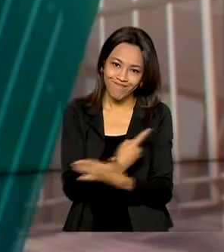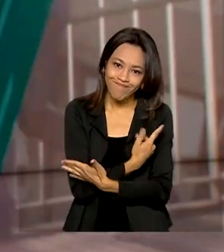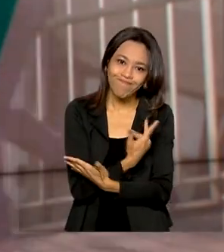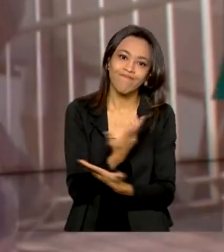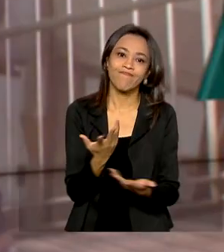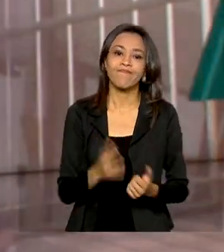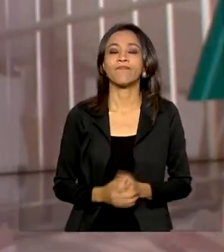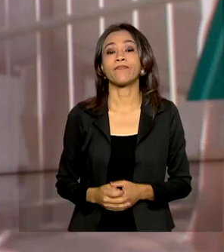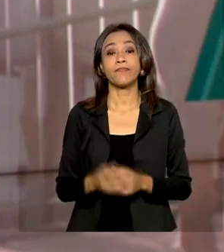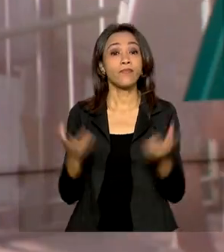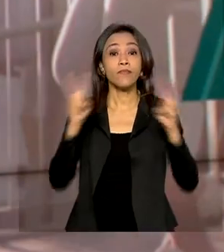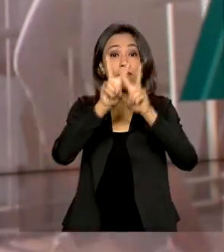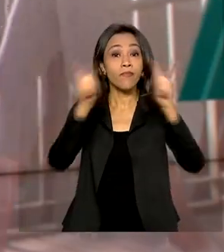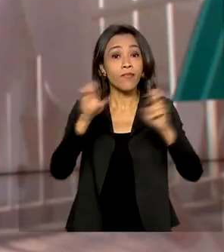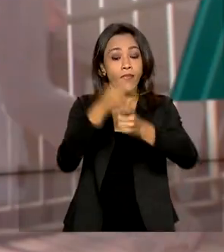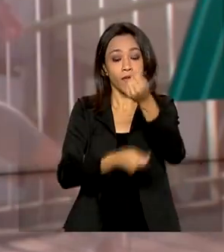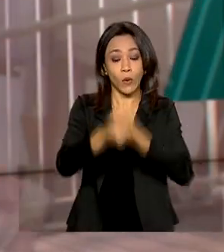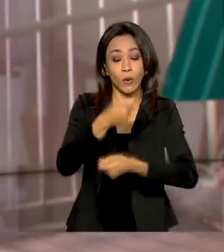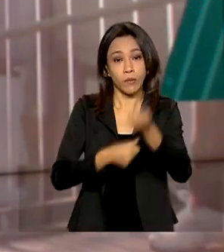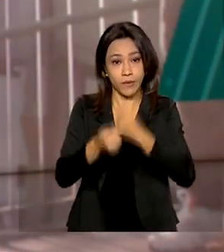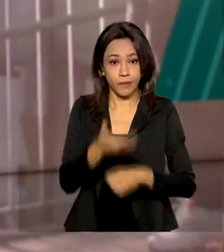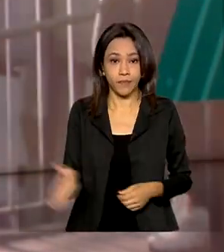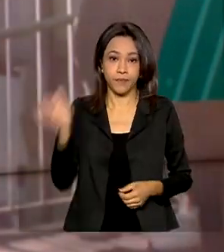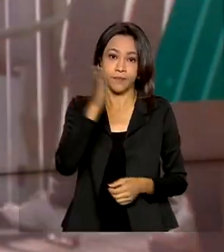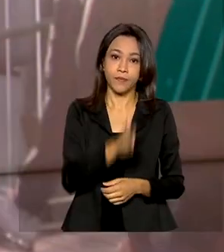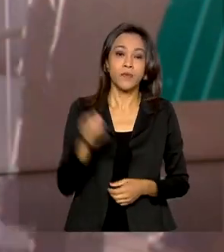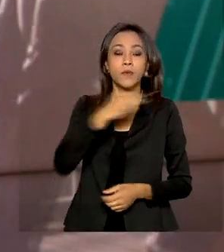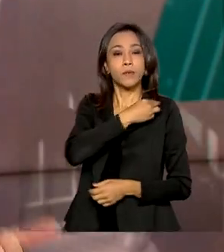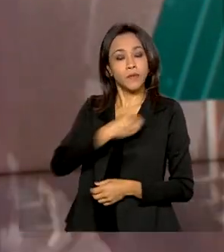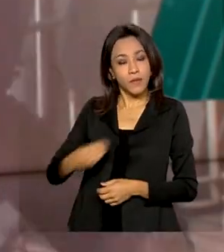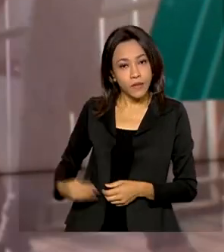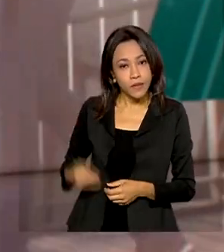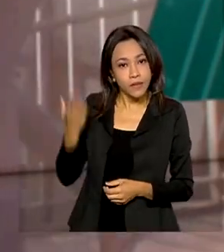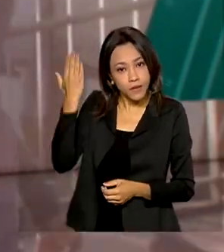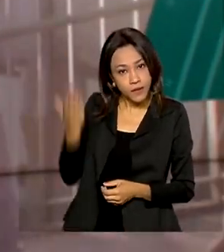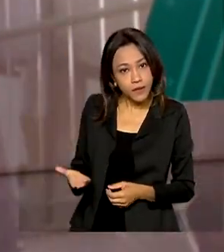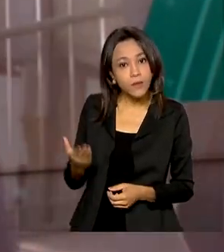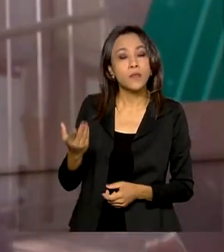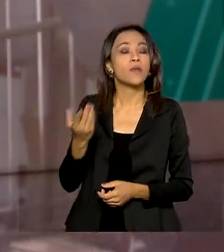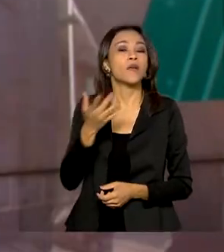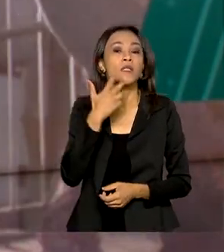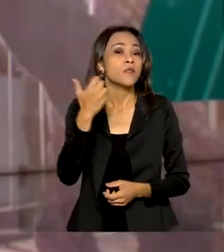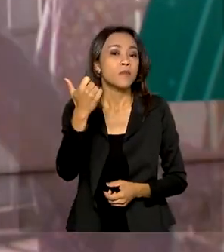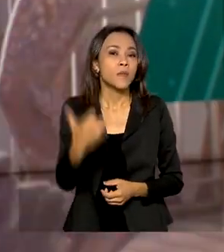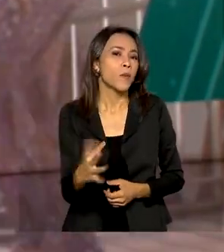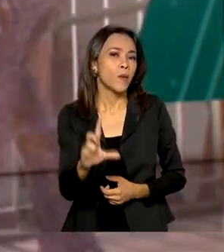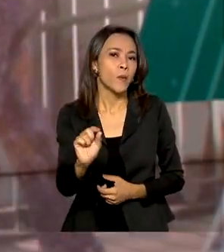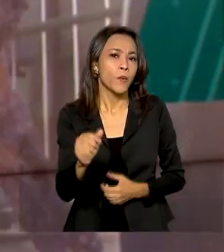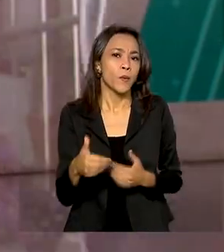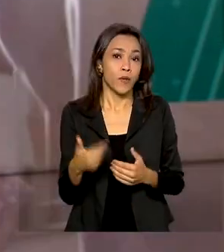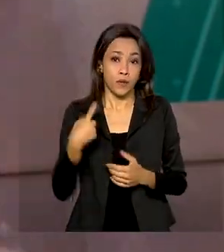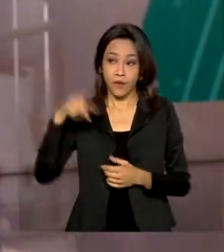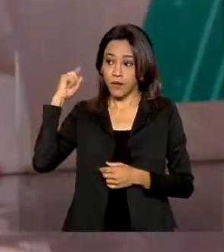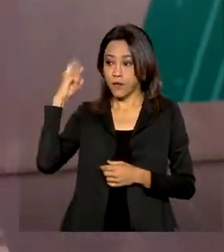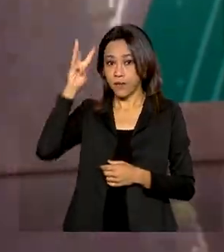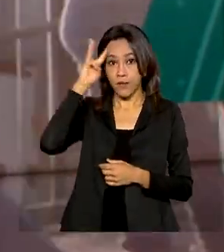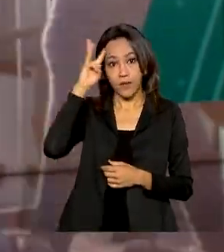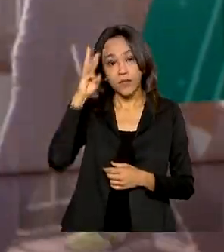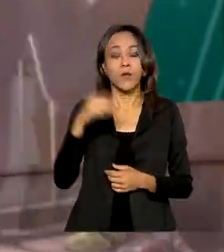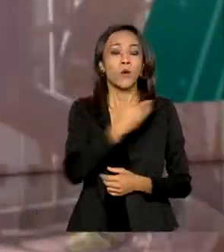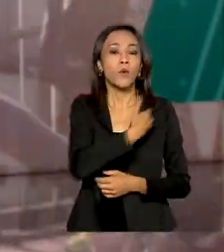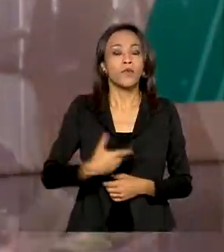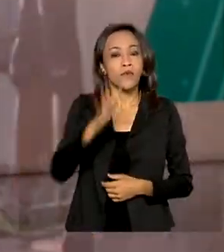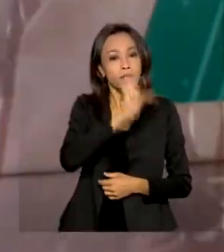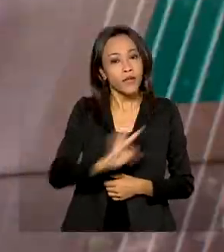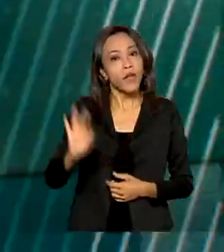E agora o assunto da economia. O ministro Paulo Guedes falou nesta terça-feira da possibilidade do governo federal prorrogar o